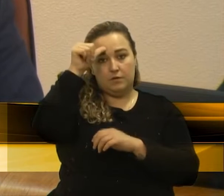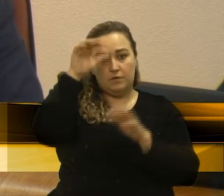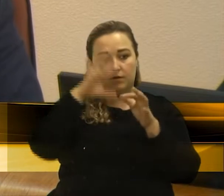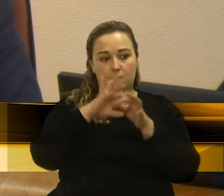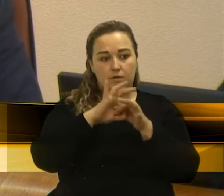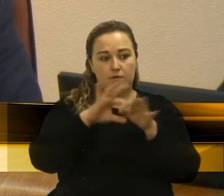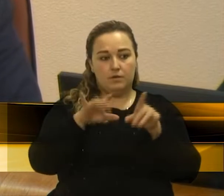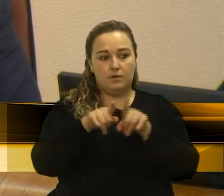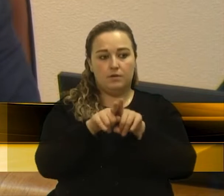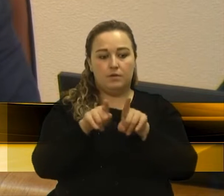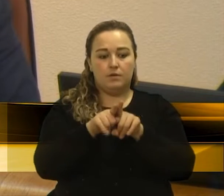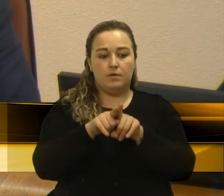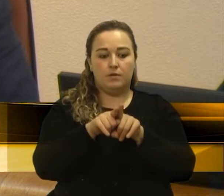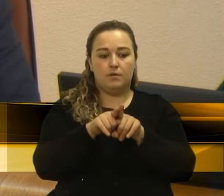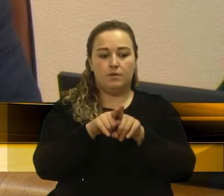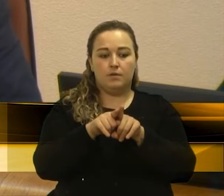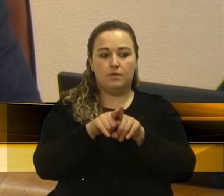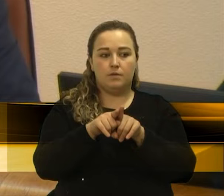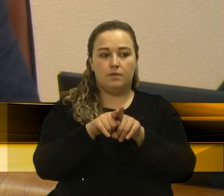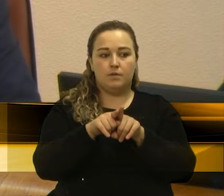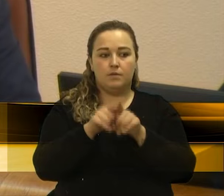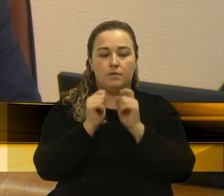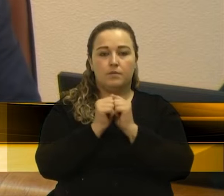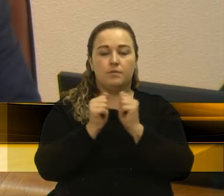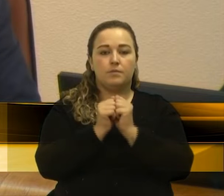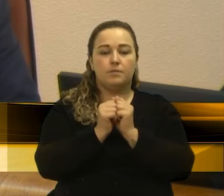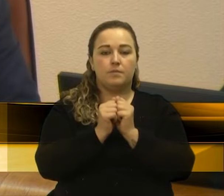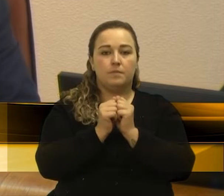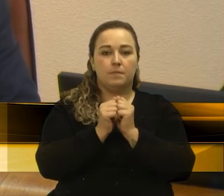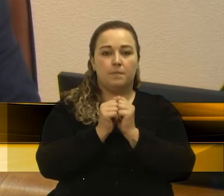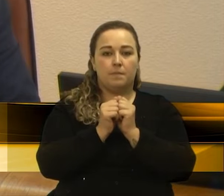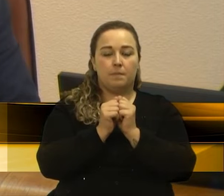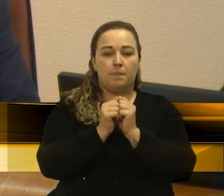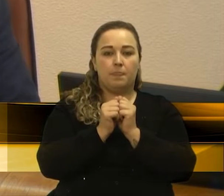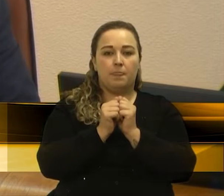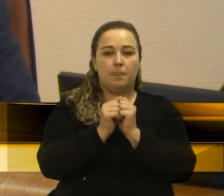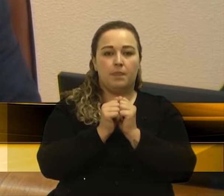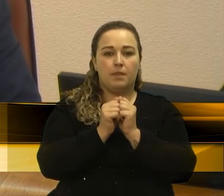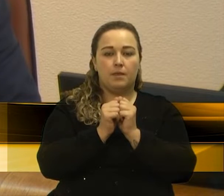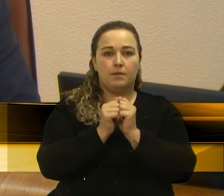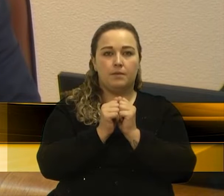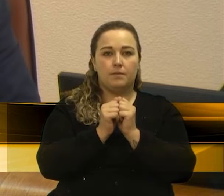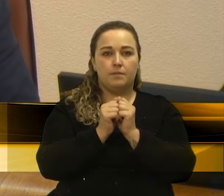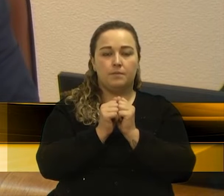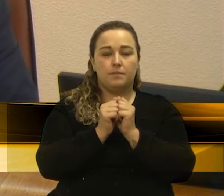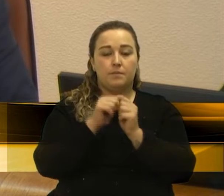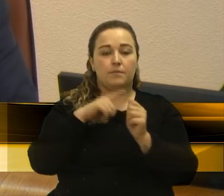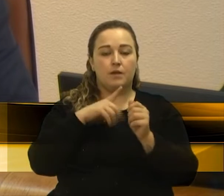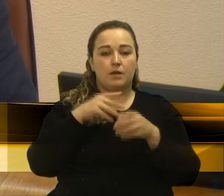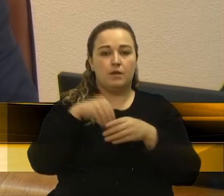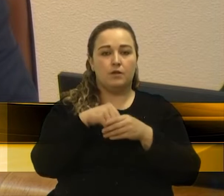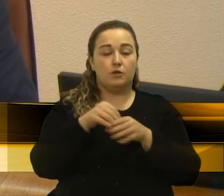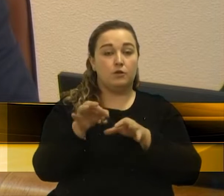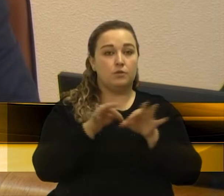Eu estou muito curioso para saber qual vai ser a função do lutador de jiu-jitsu no projeto